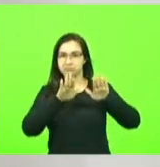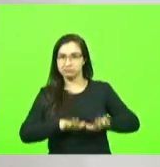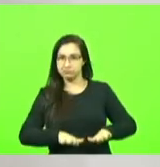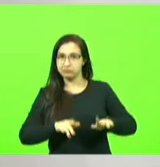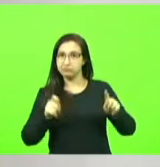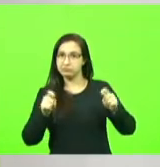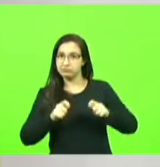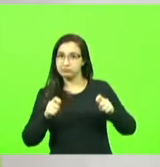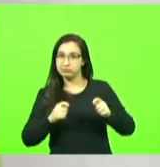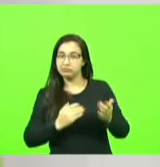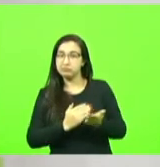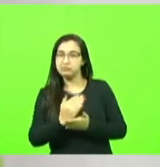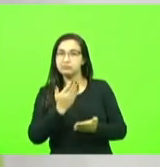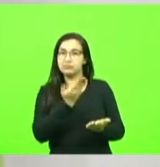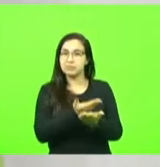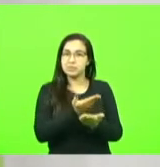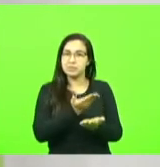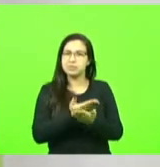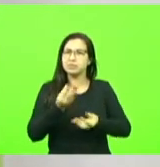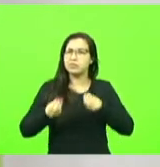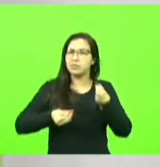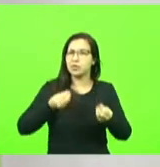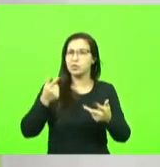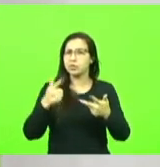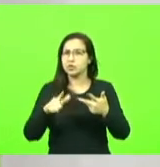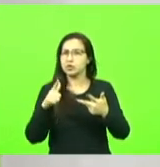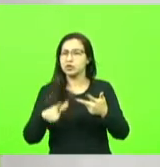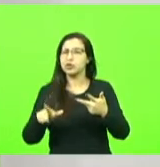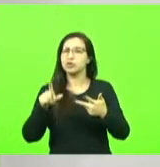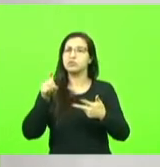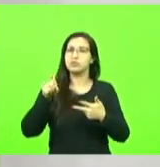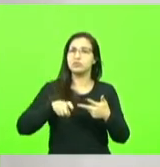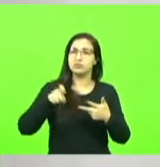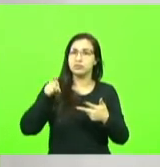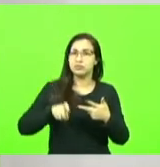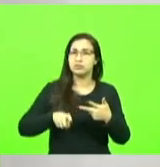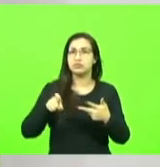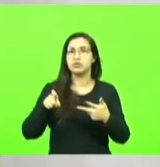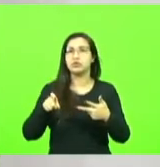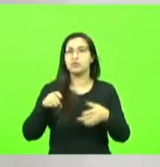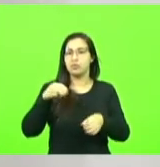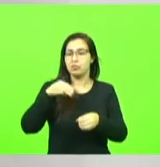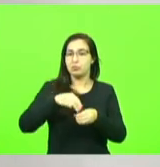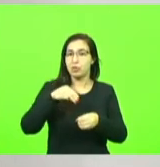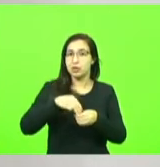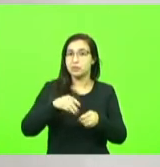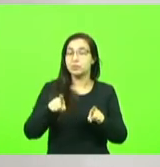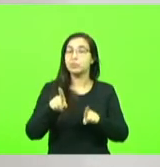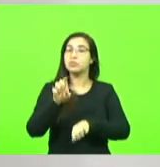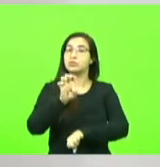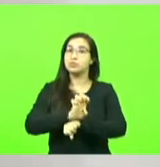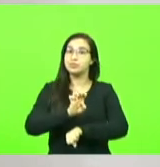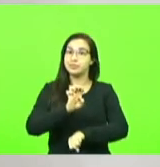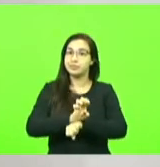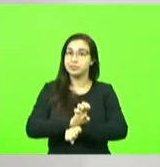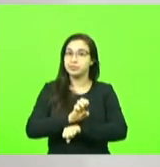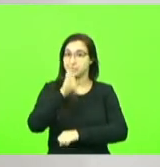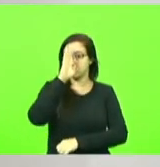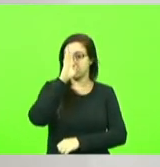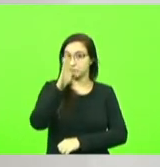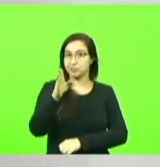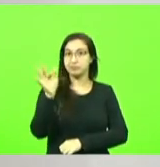sobre o funcionamento do legislativo e do executivo em nível municipal estadual e principalmente